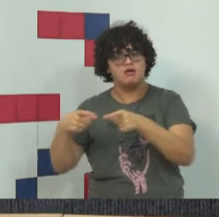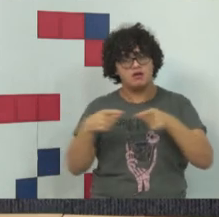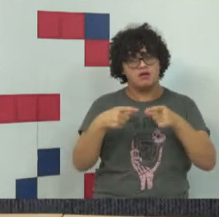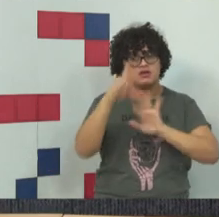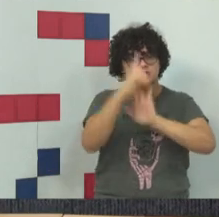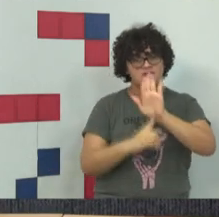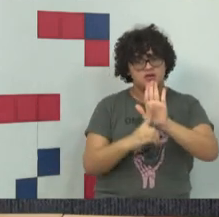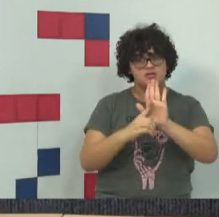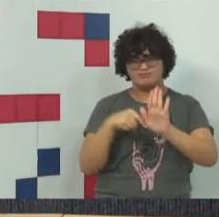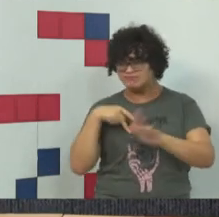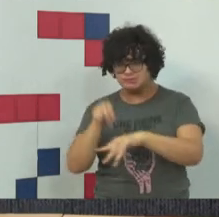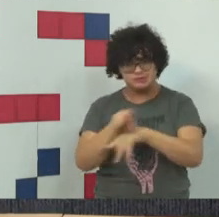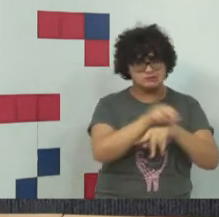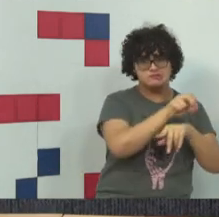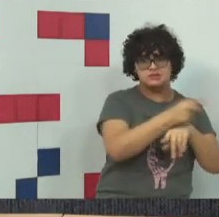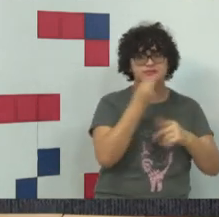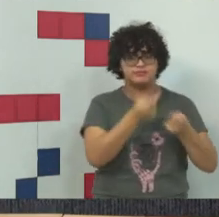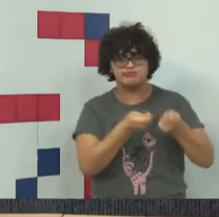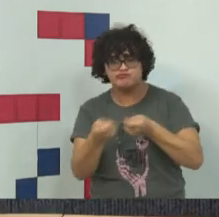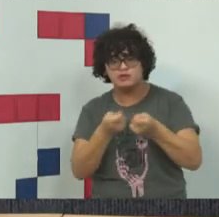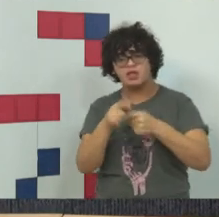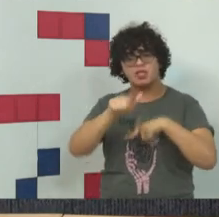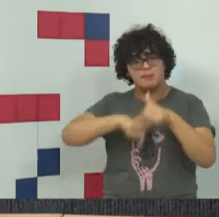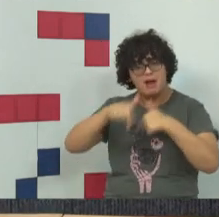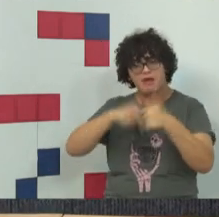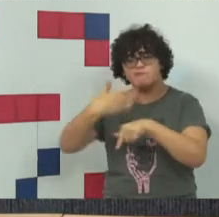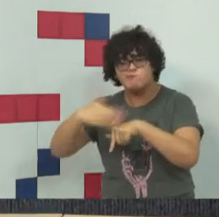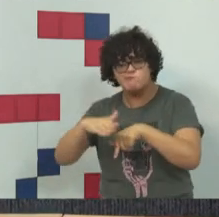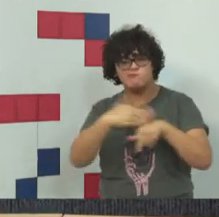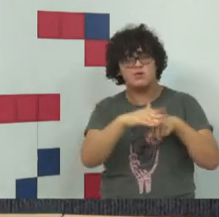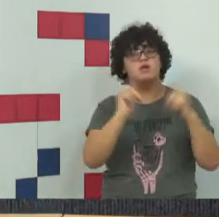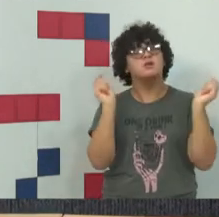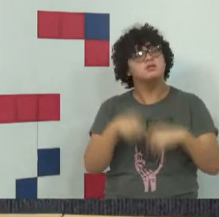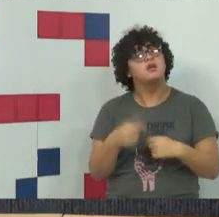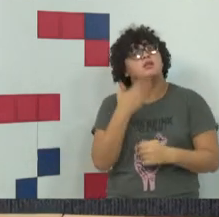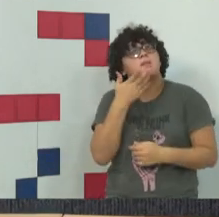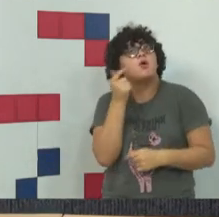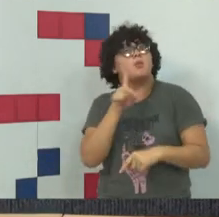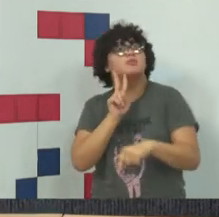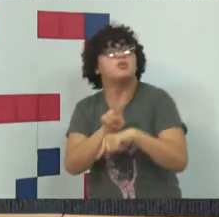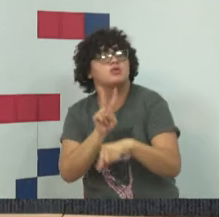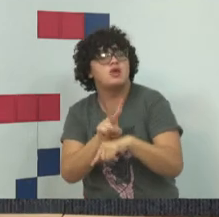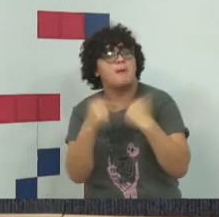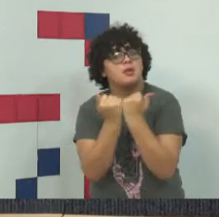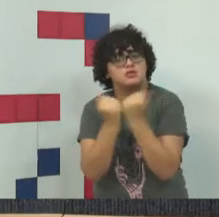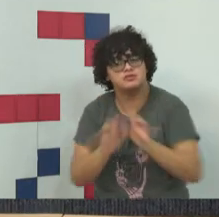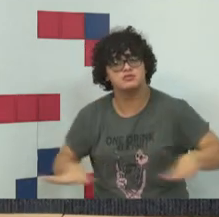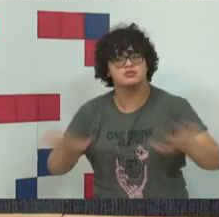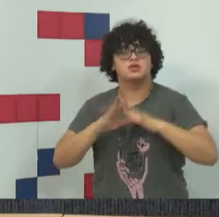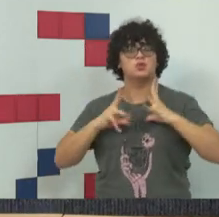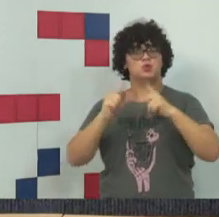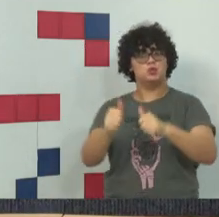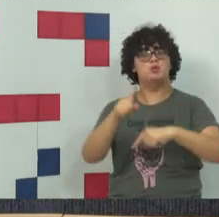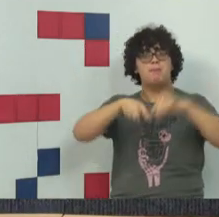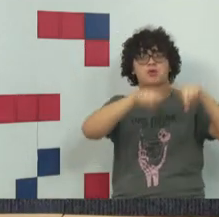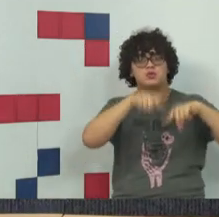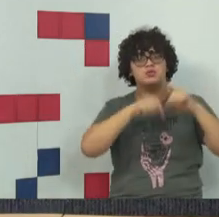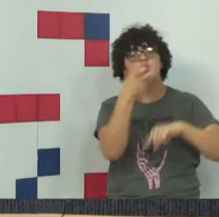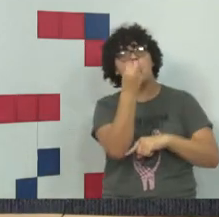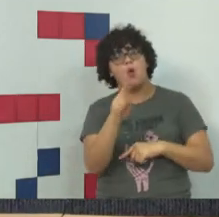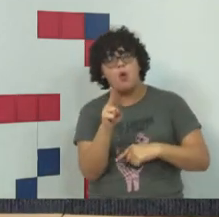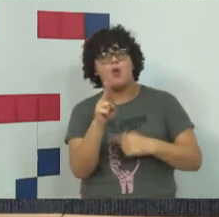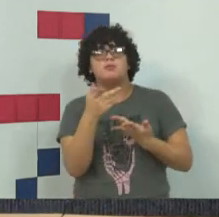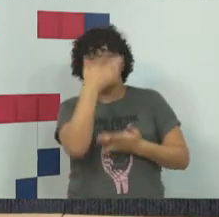hábeis ou aptos, ou efetivos, eficazes, no sentido de proteger todos os bens jurídicos que podem ser ofendidos